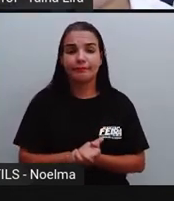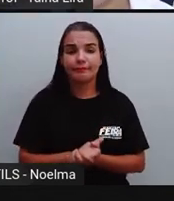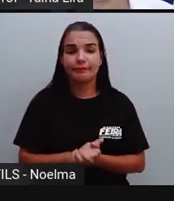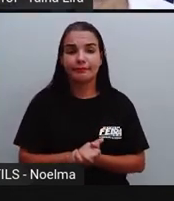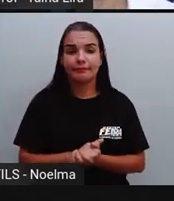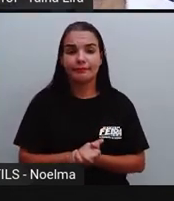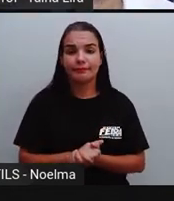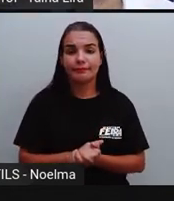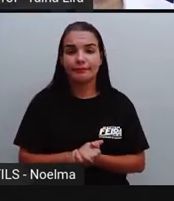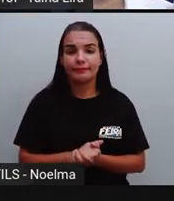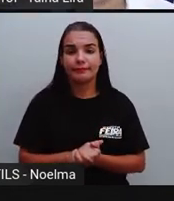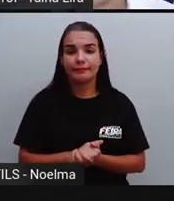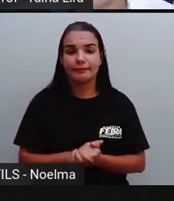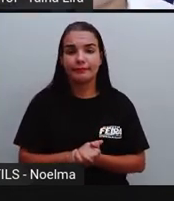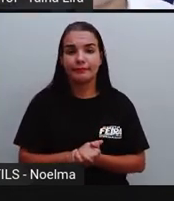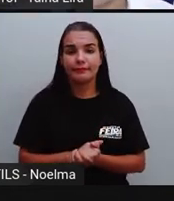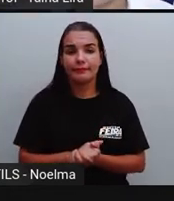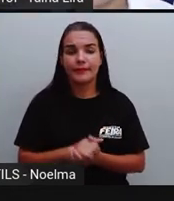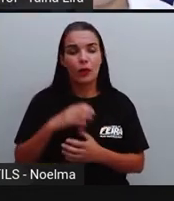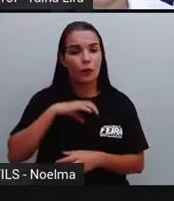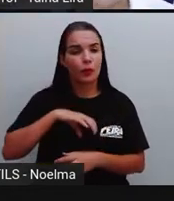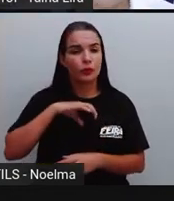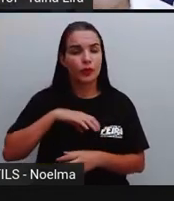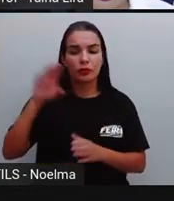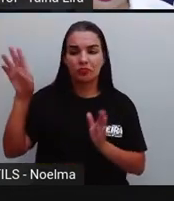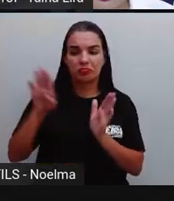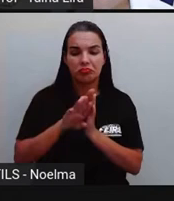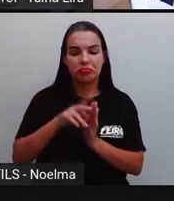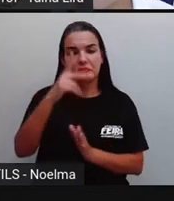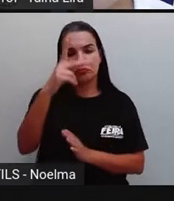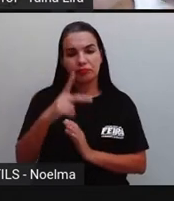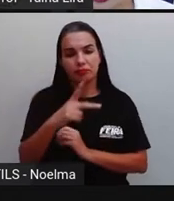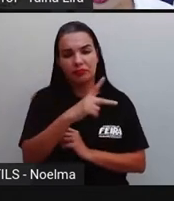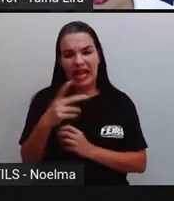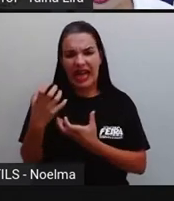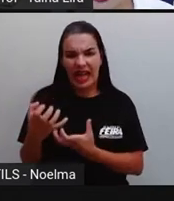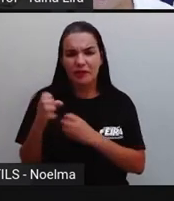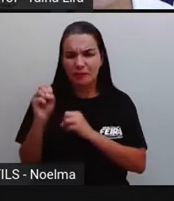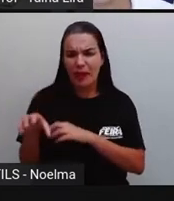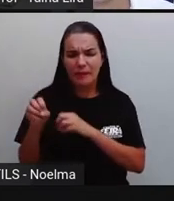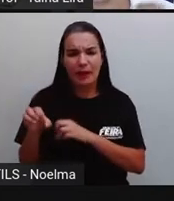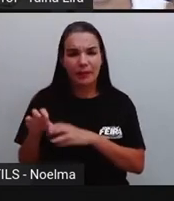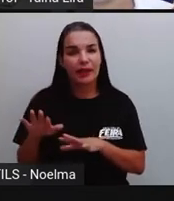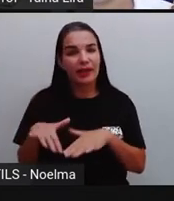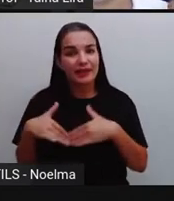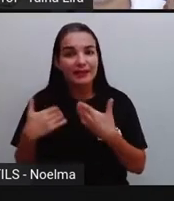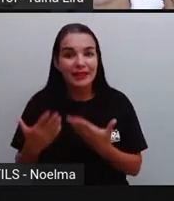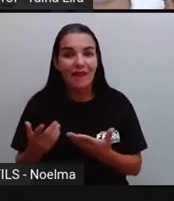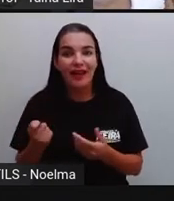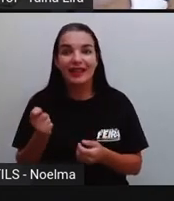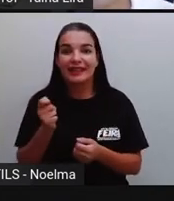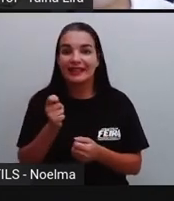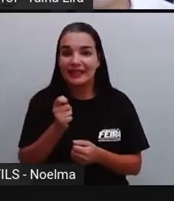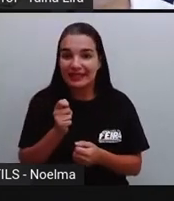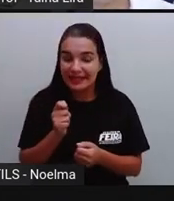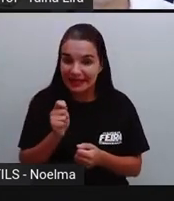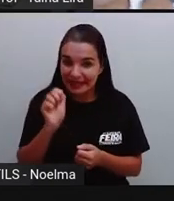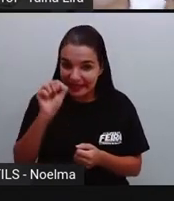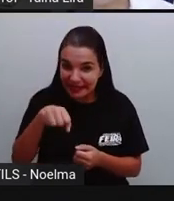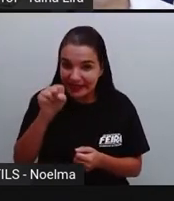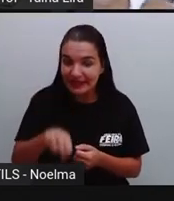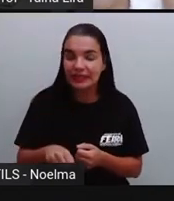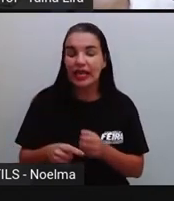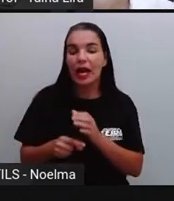livros que os jesuítas trouxeram. Então, assim começou, essa é